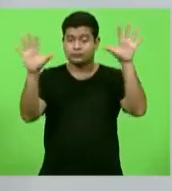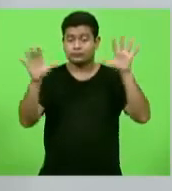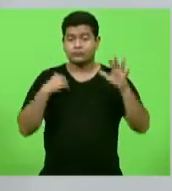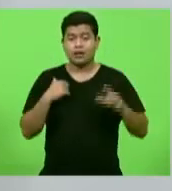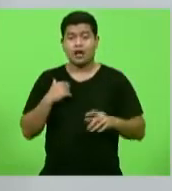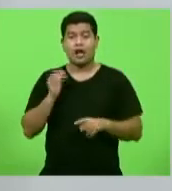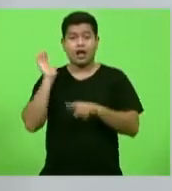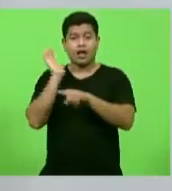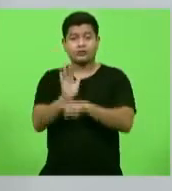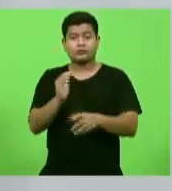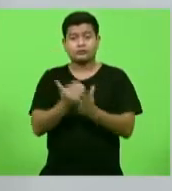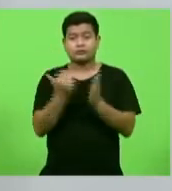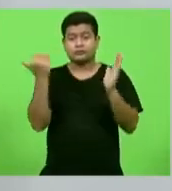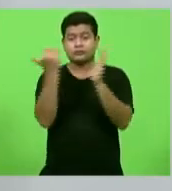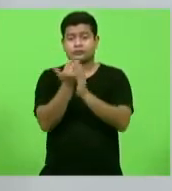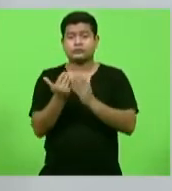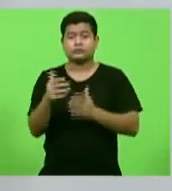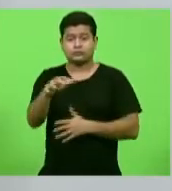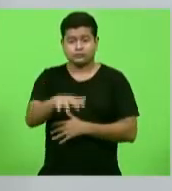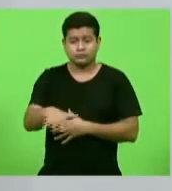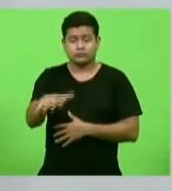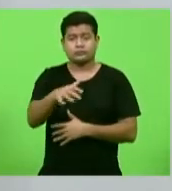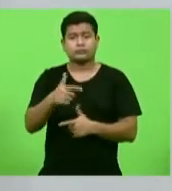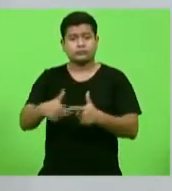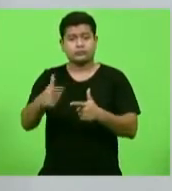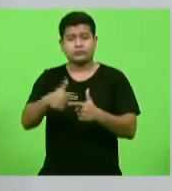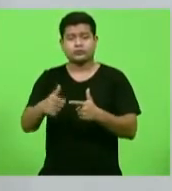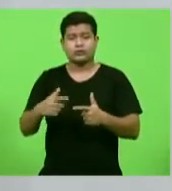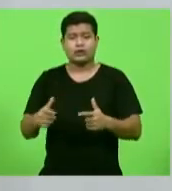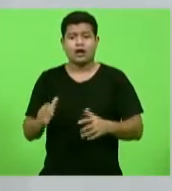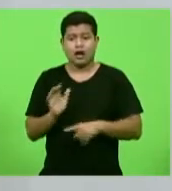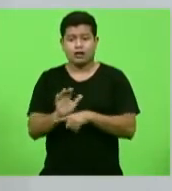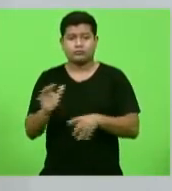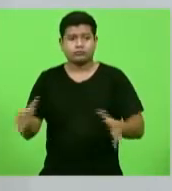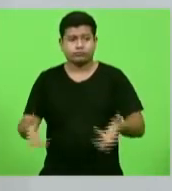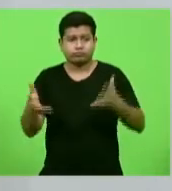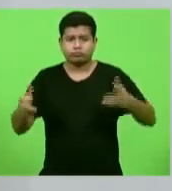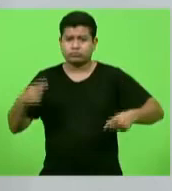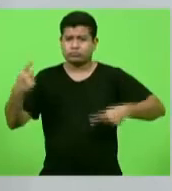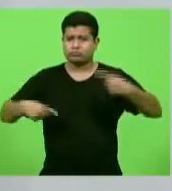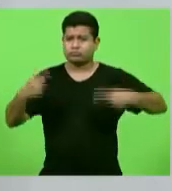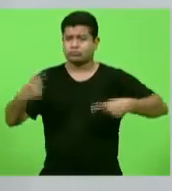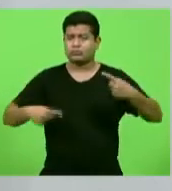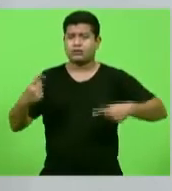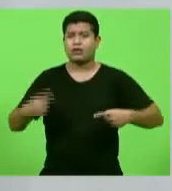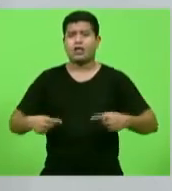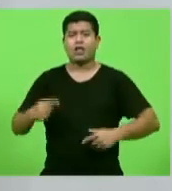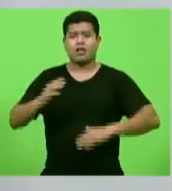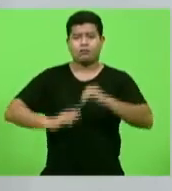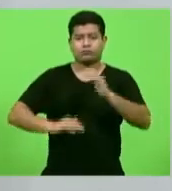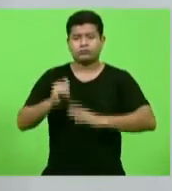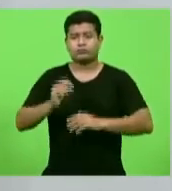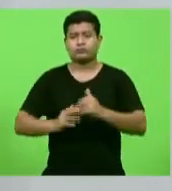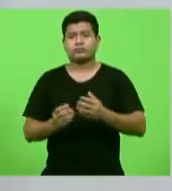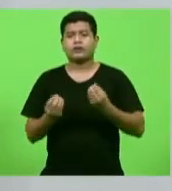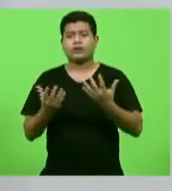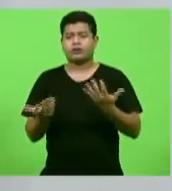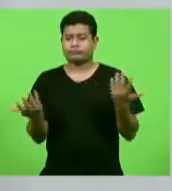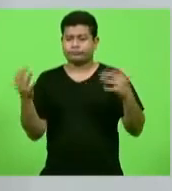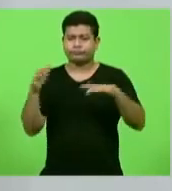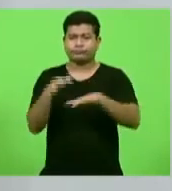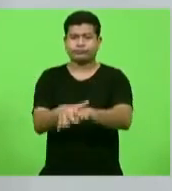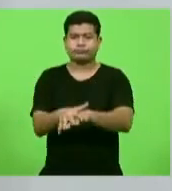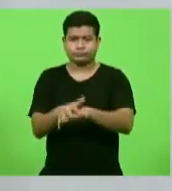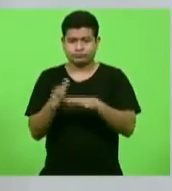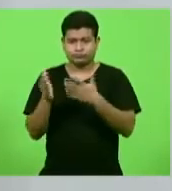mais luz a essa questão, promover debates, ações concretas de inclusão da